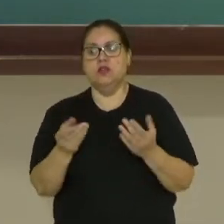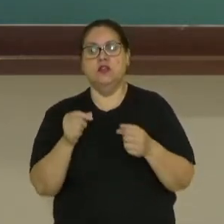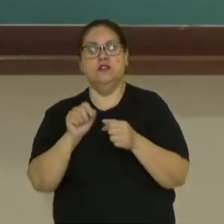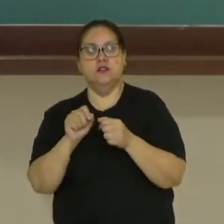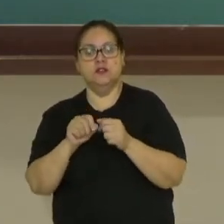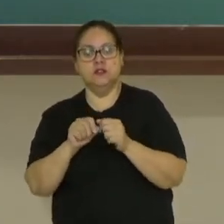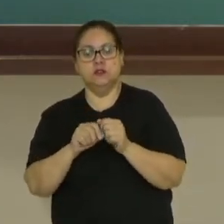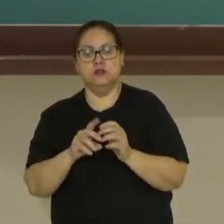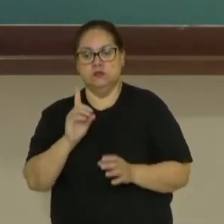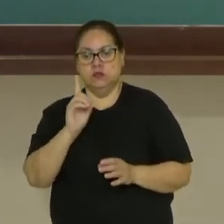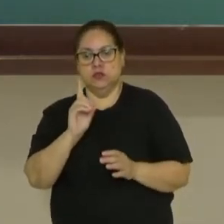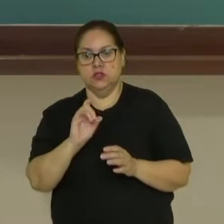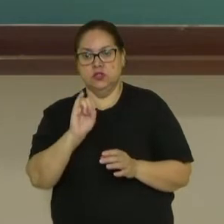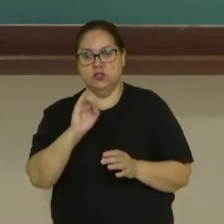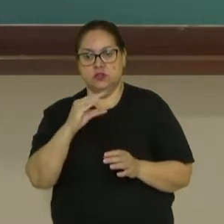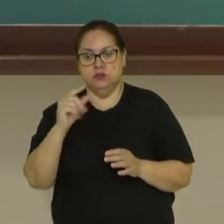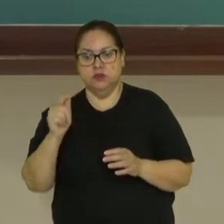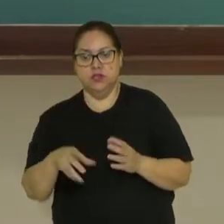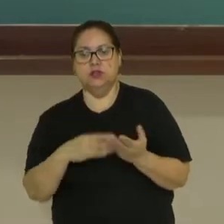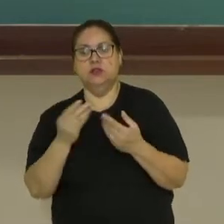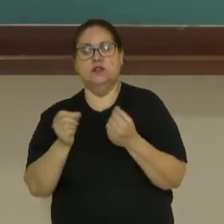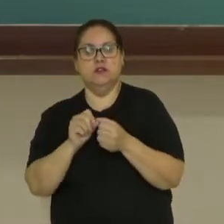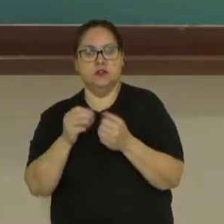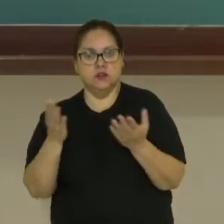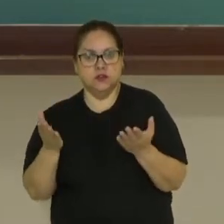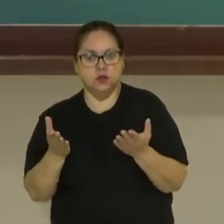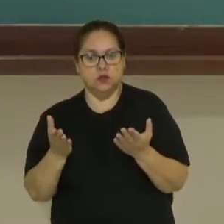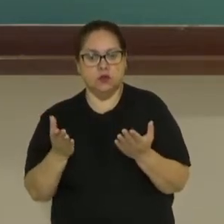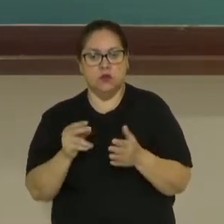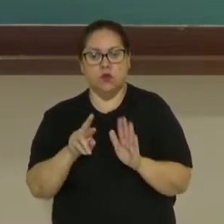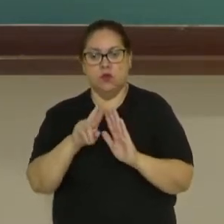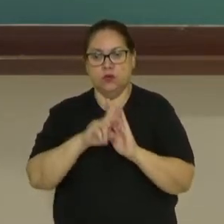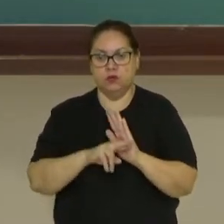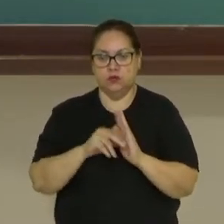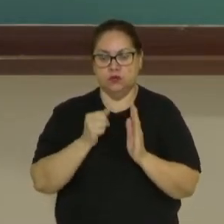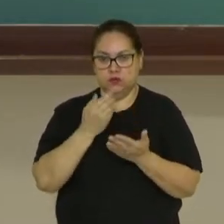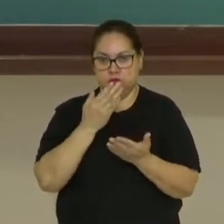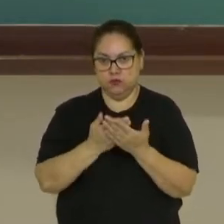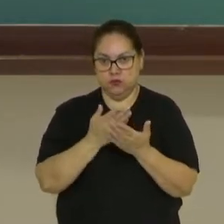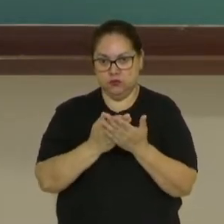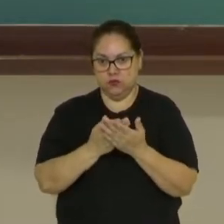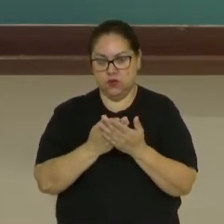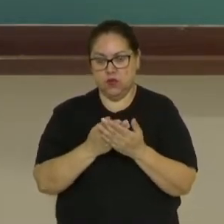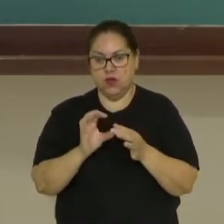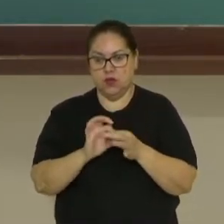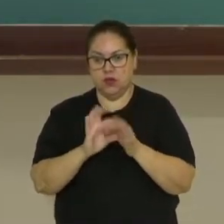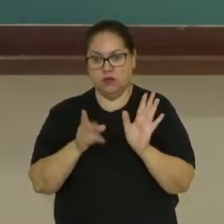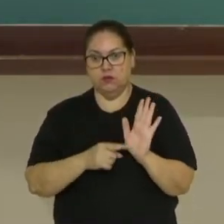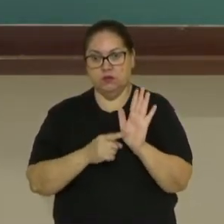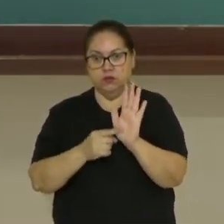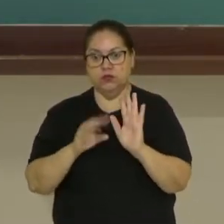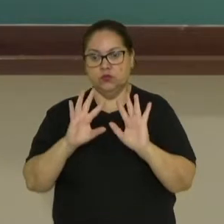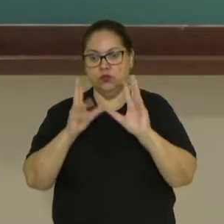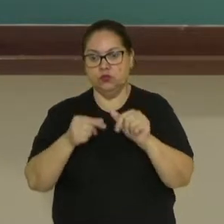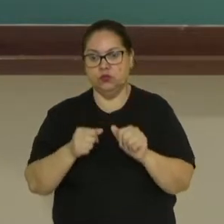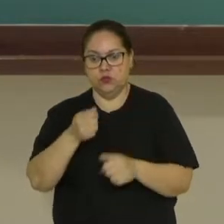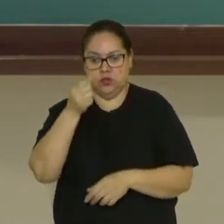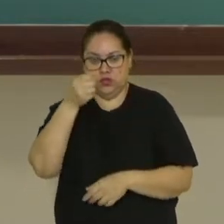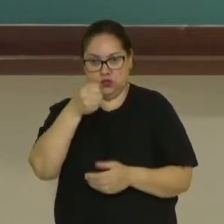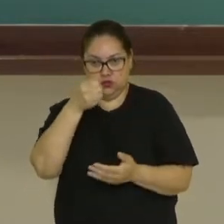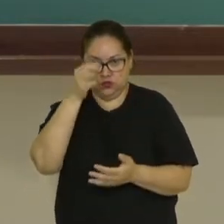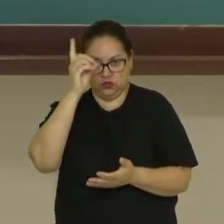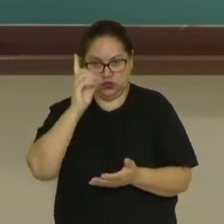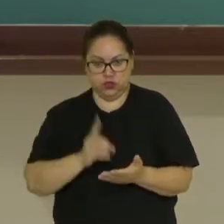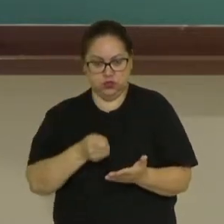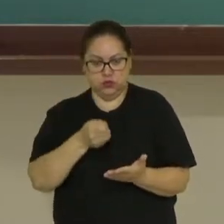disciplinares que podem ser tomadas com ele? O regimento escolar é um documento que ele é público e é um direito do aluno e do